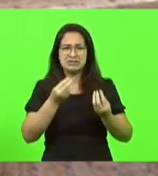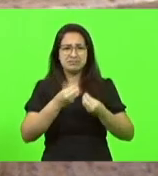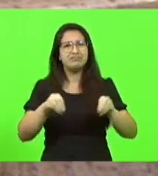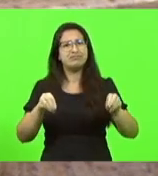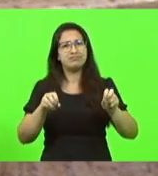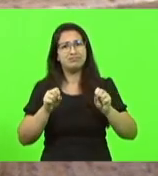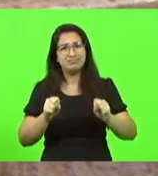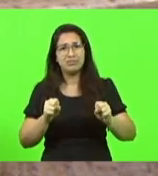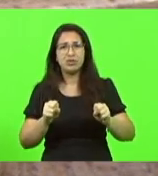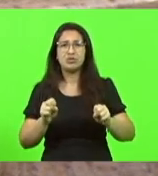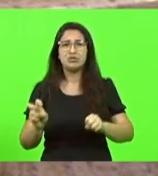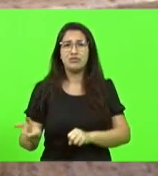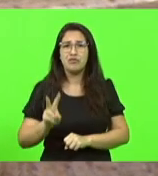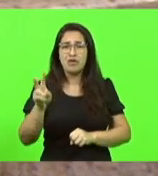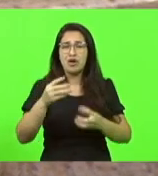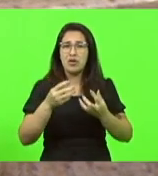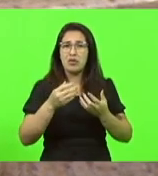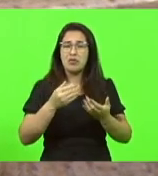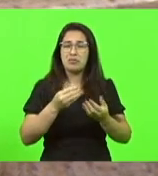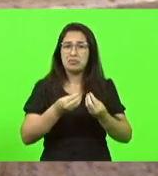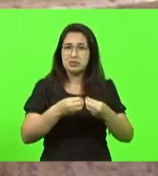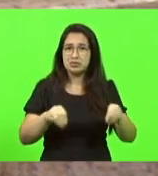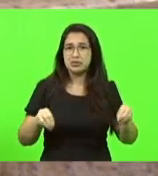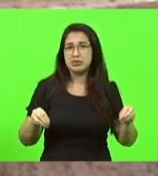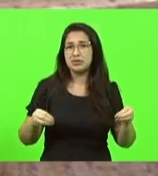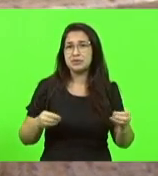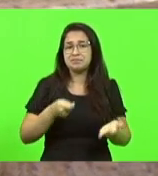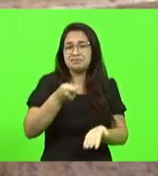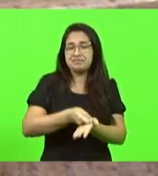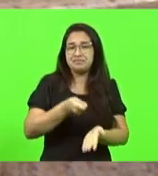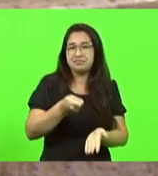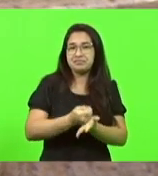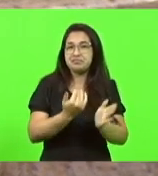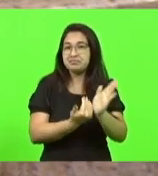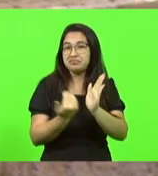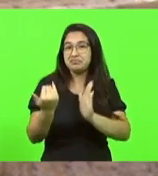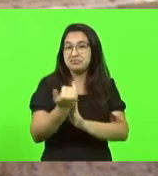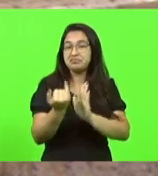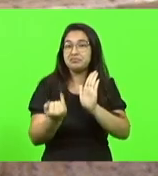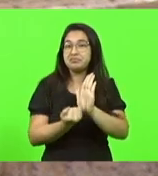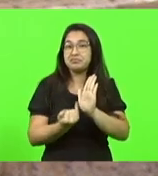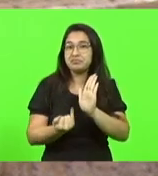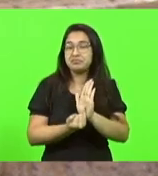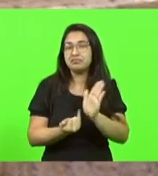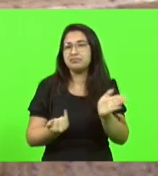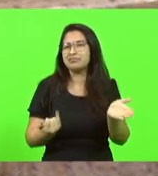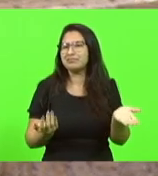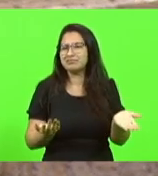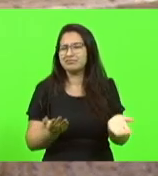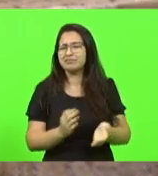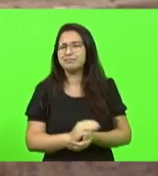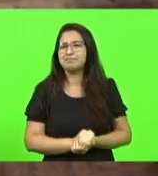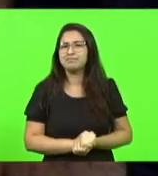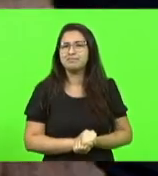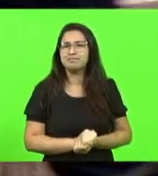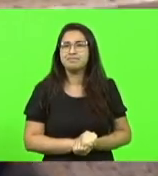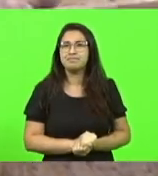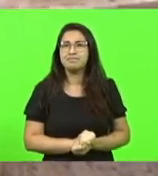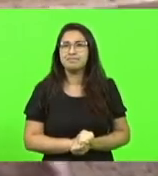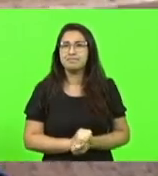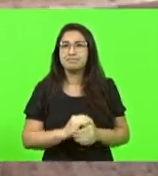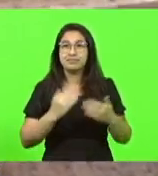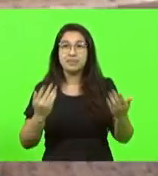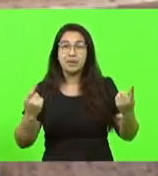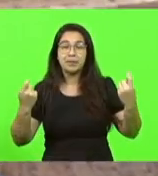destrói valor, gasta mais, cobra mais impostos. Não é o toque de midas ao reverso, o toque do governo. Então, nós